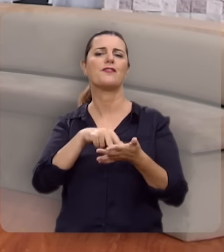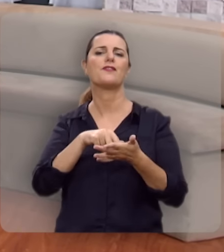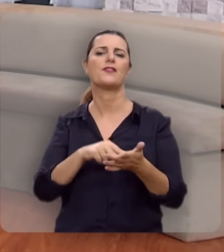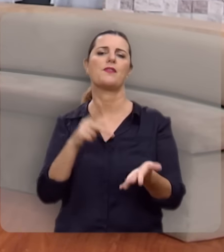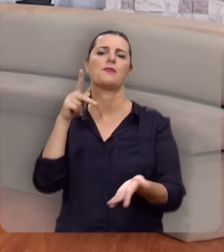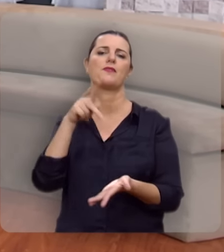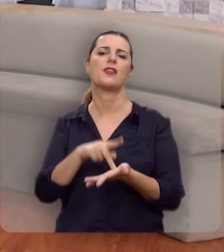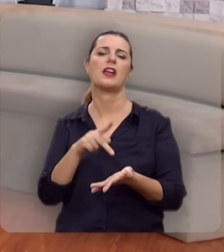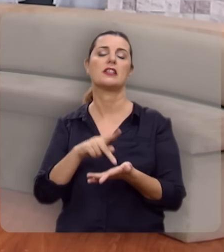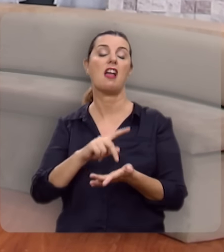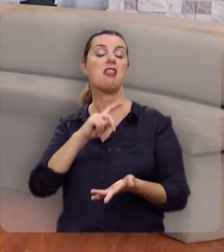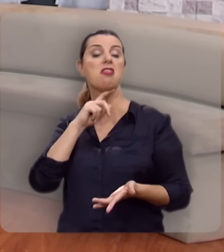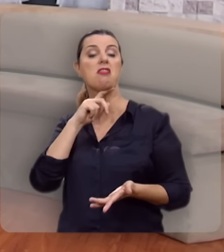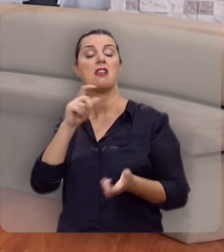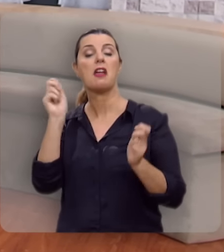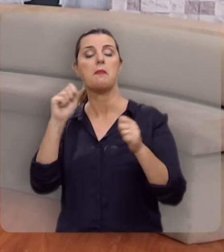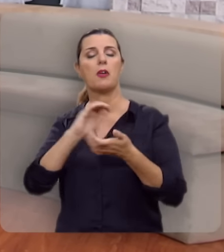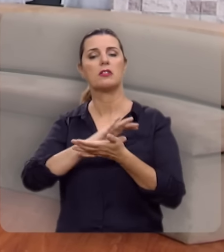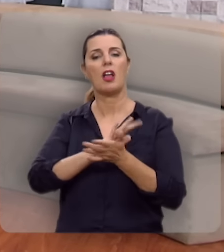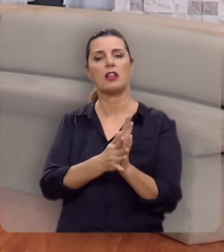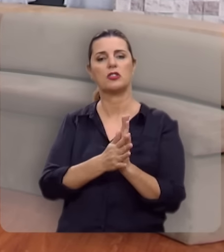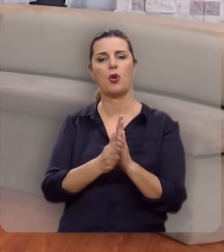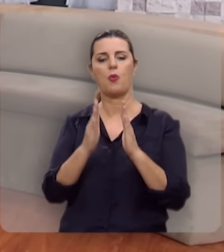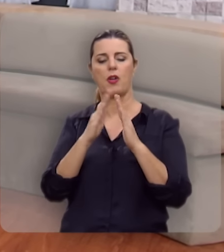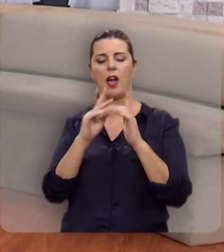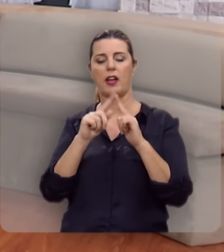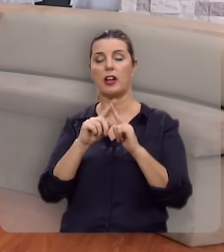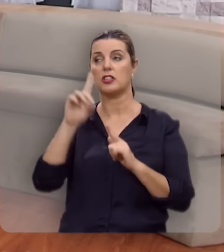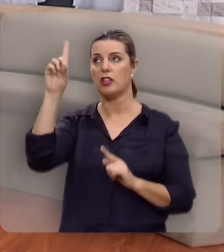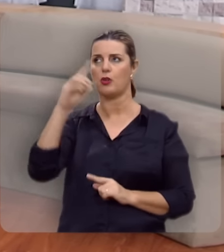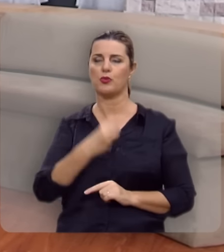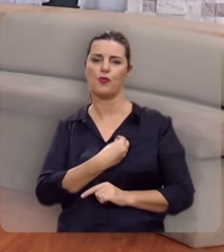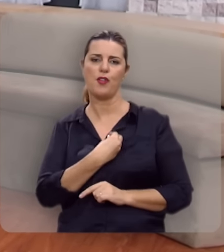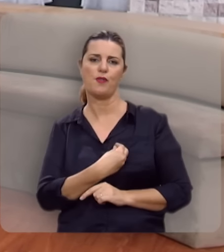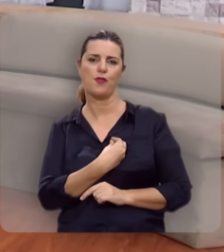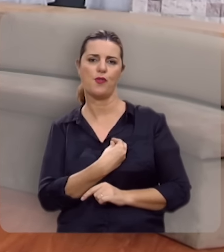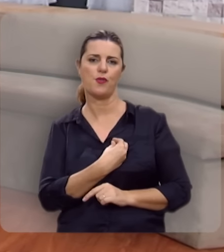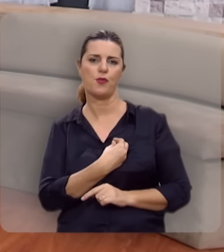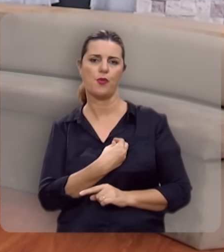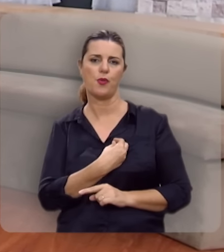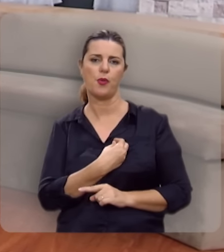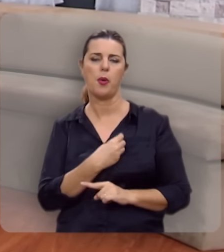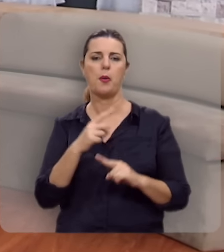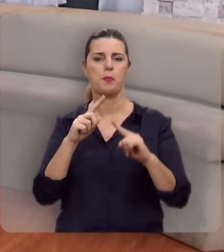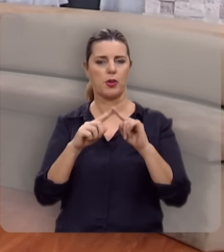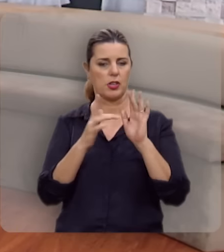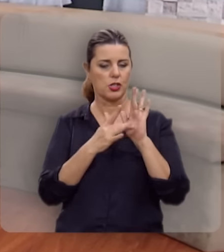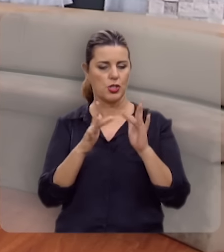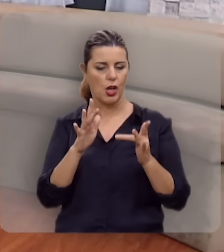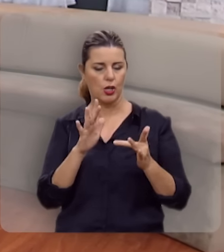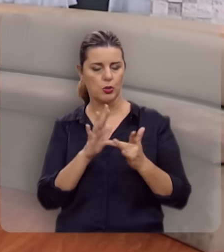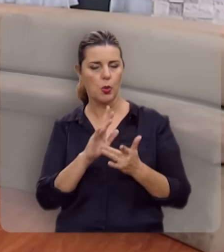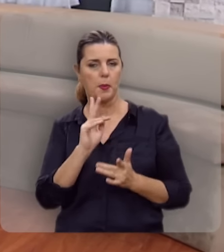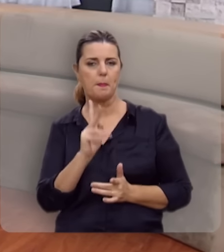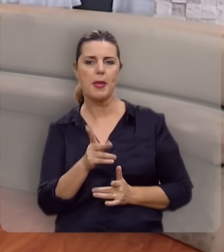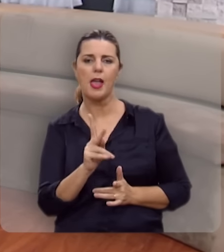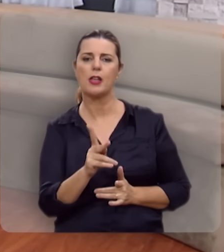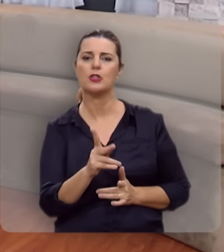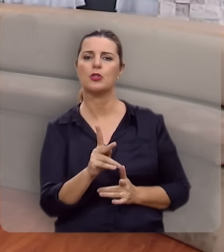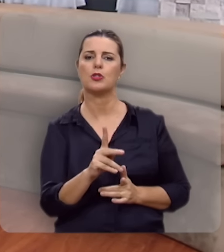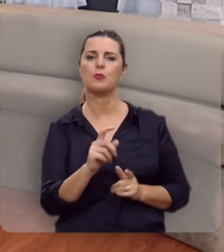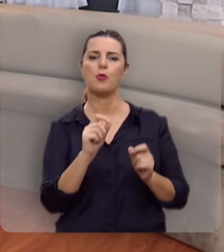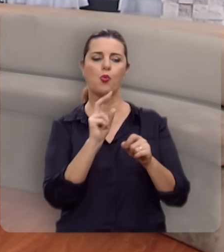e baluarte da verdade. Ninguém pode destruir a igreja do Deus vivo porque é Jesus